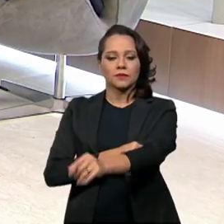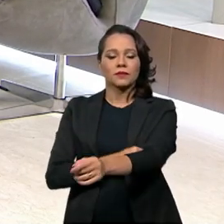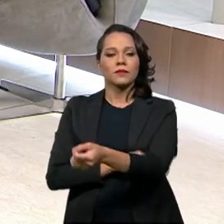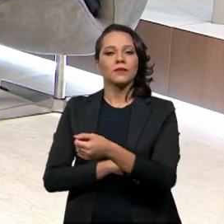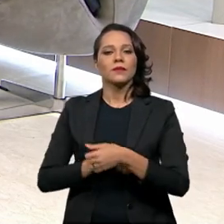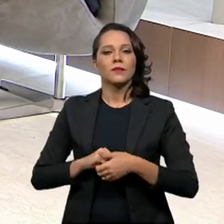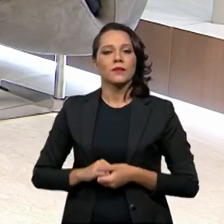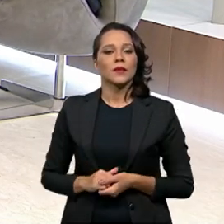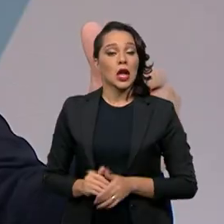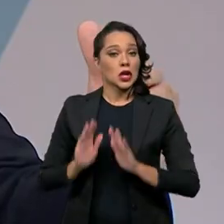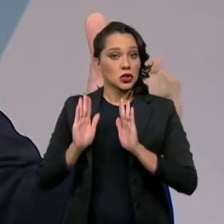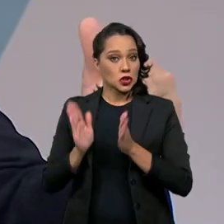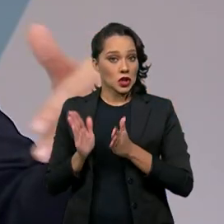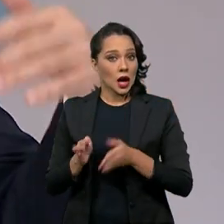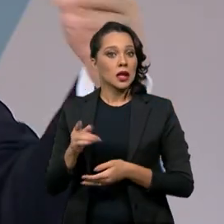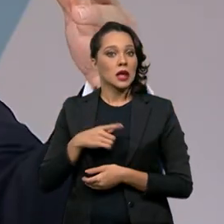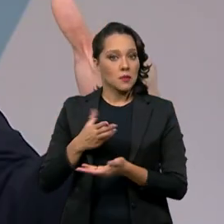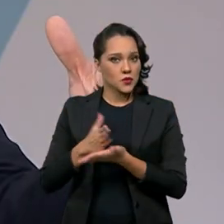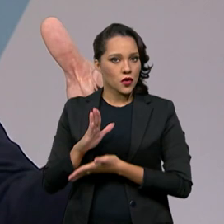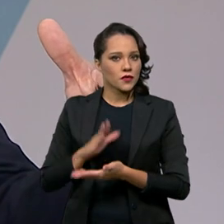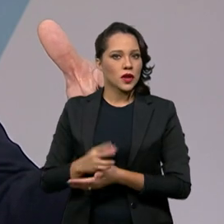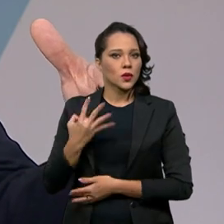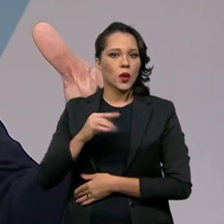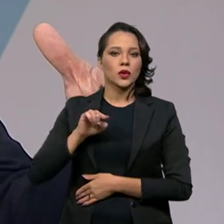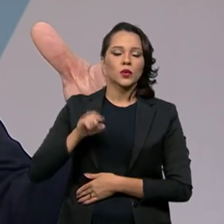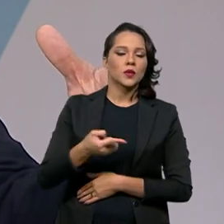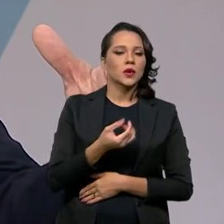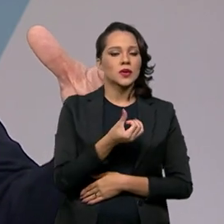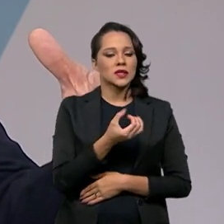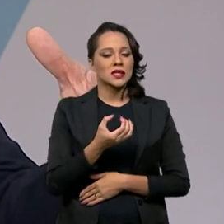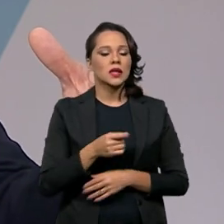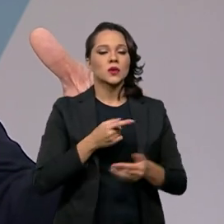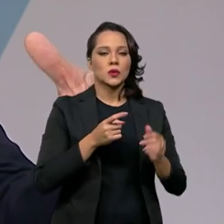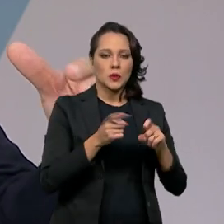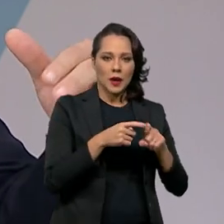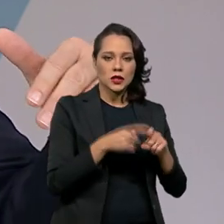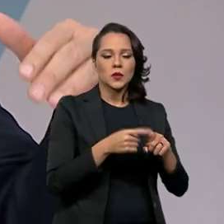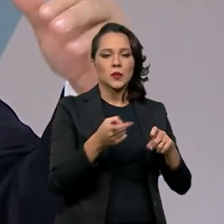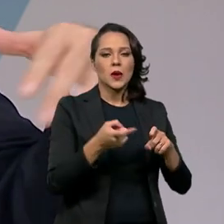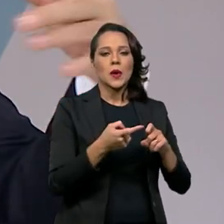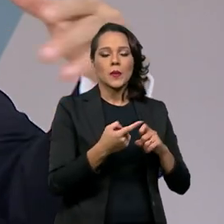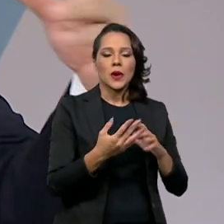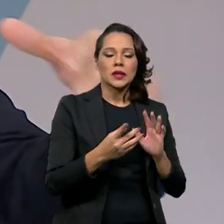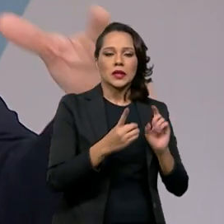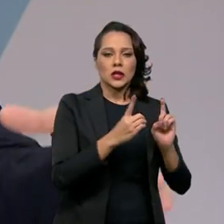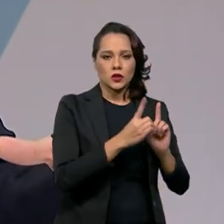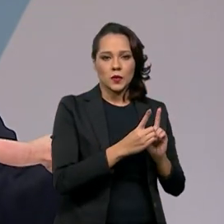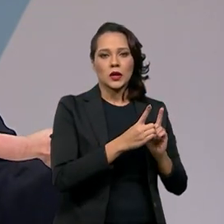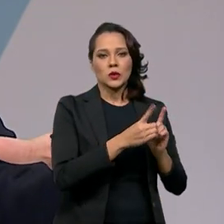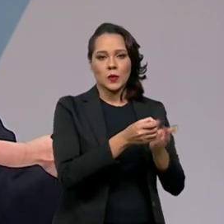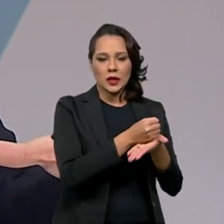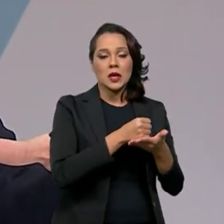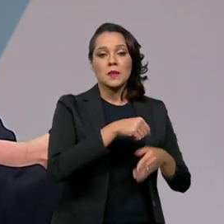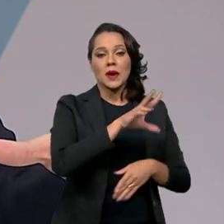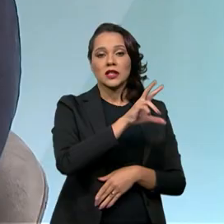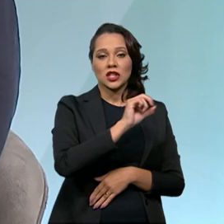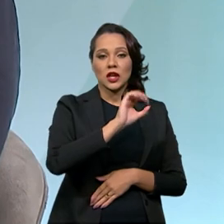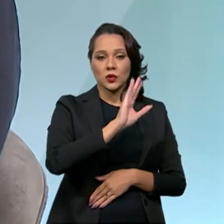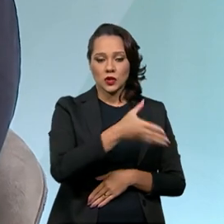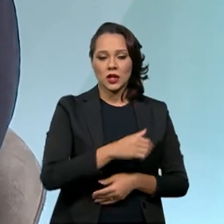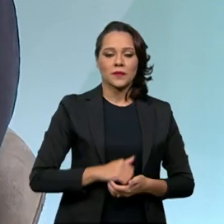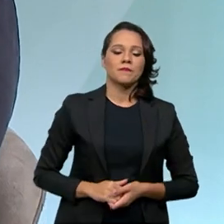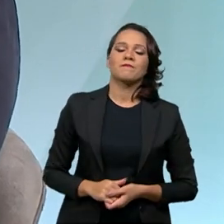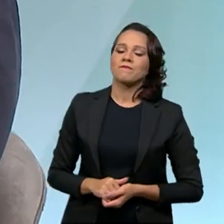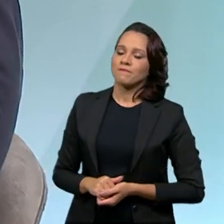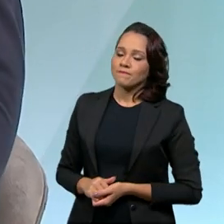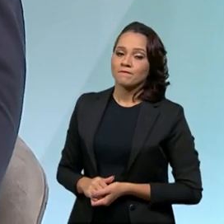já estão aprovados 4.600 médicos para atenção primária, e mais de 500 já estão atuando, não é isso, secretário?